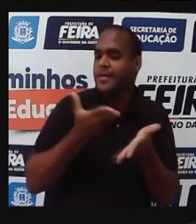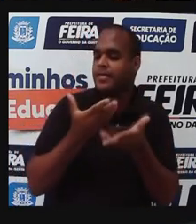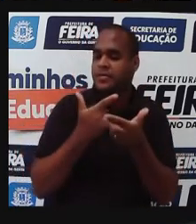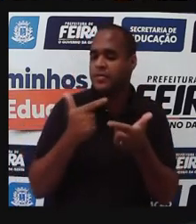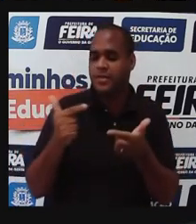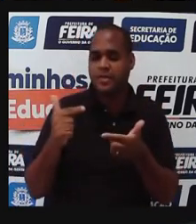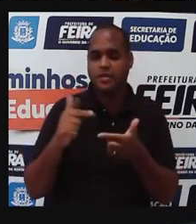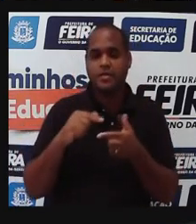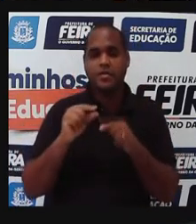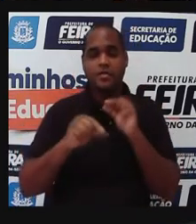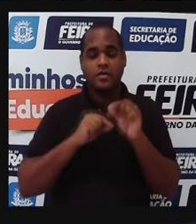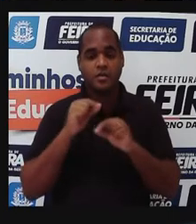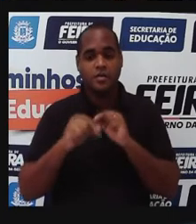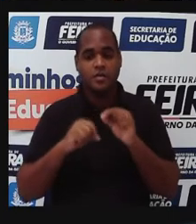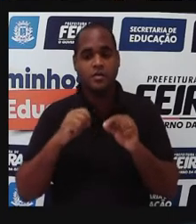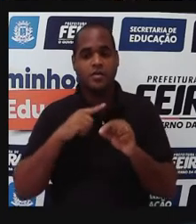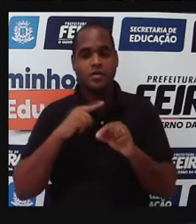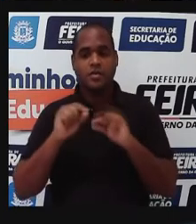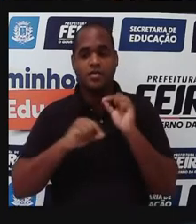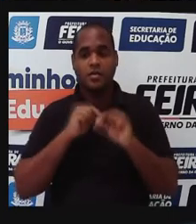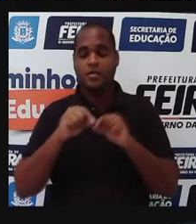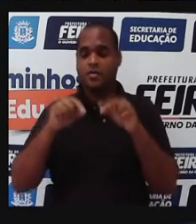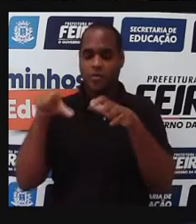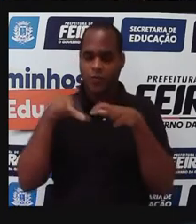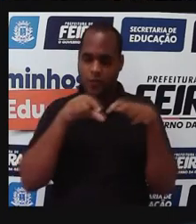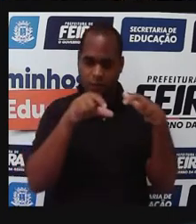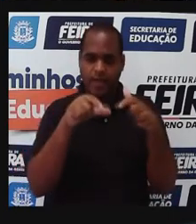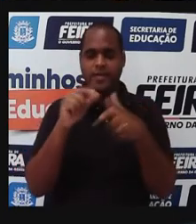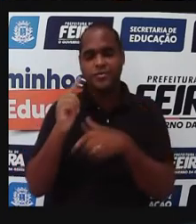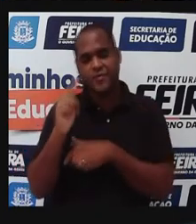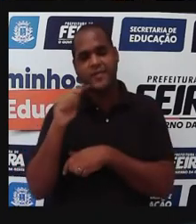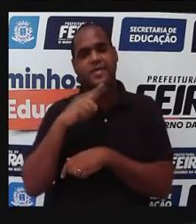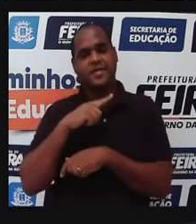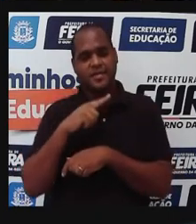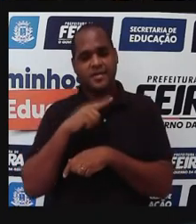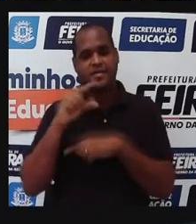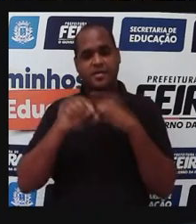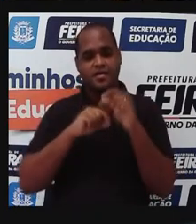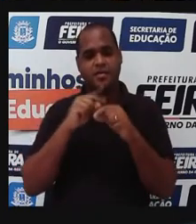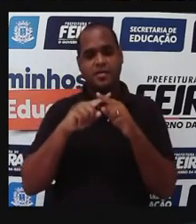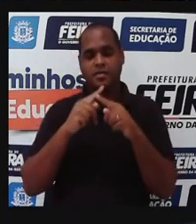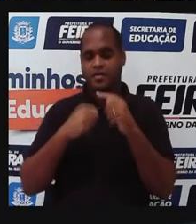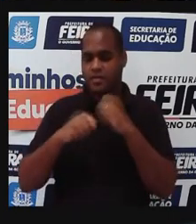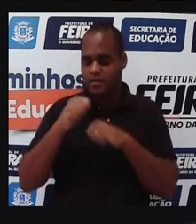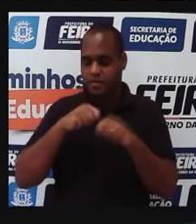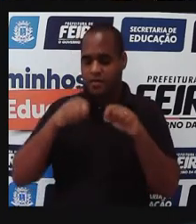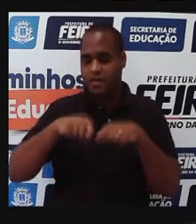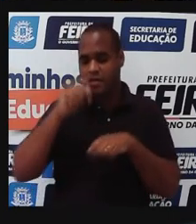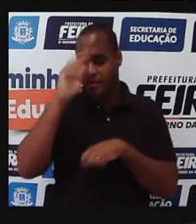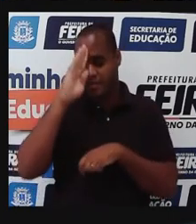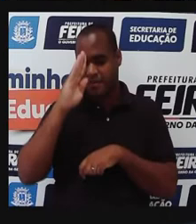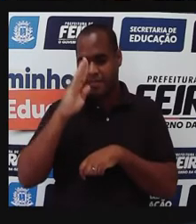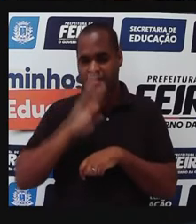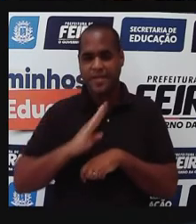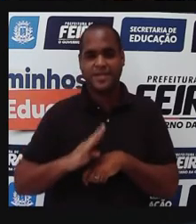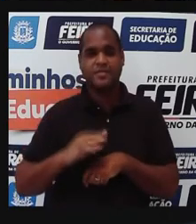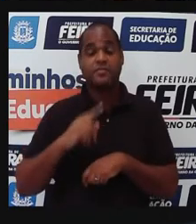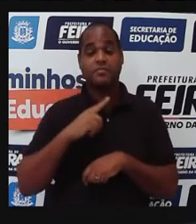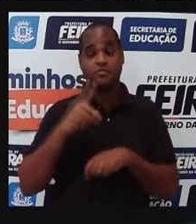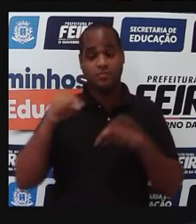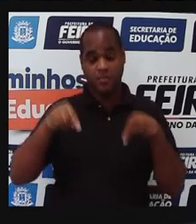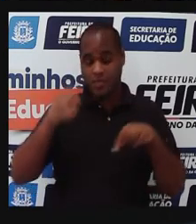quê? Porque elas são negligenciadas por conta da localização geográfica e das condições econômicas do nosso país. Apesar de o